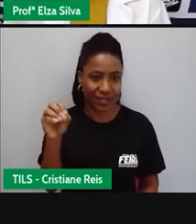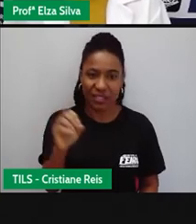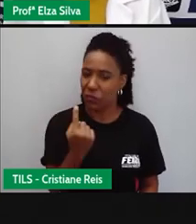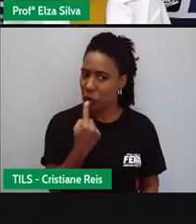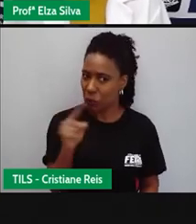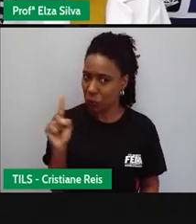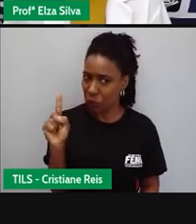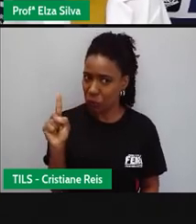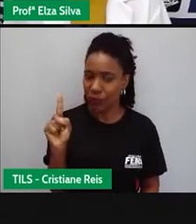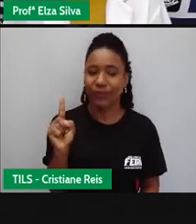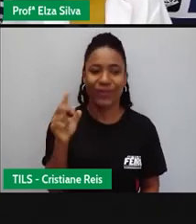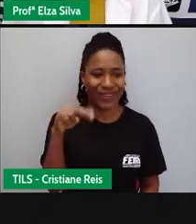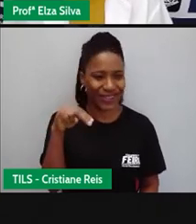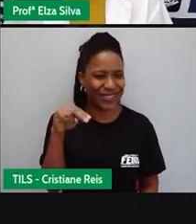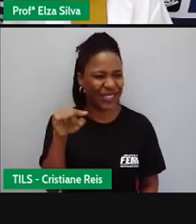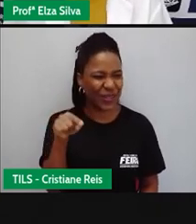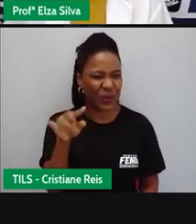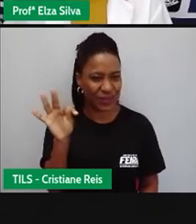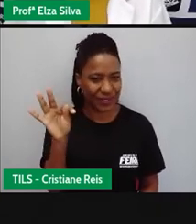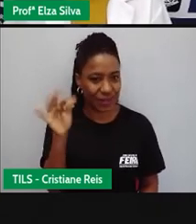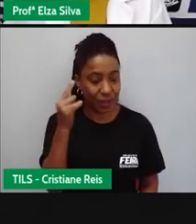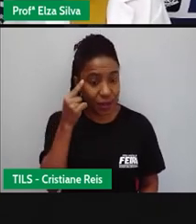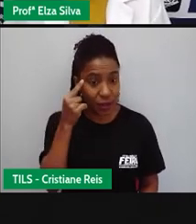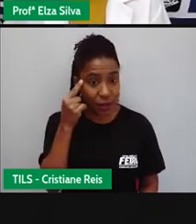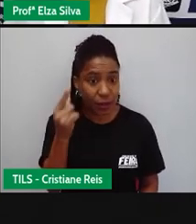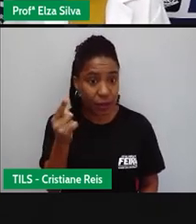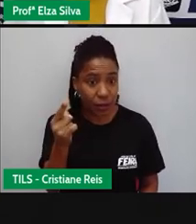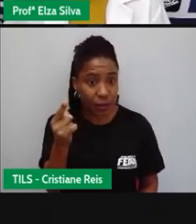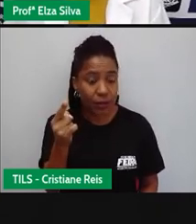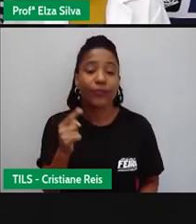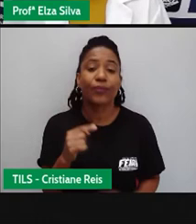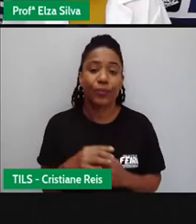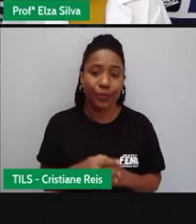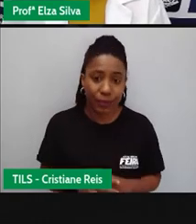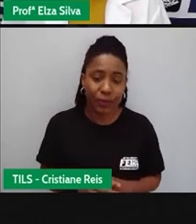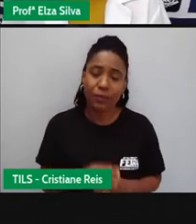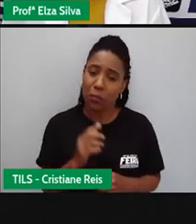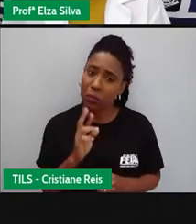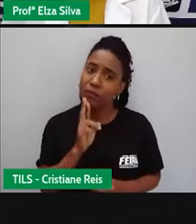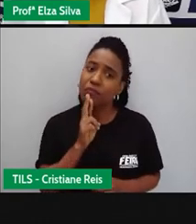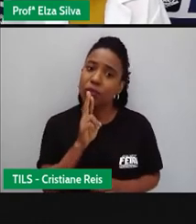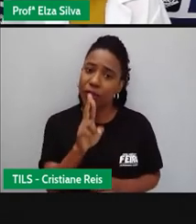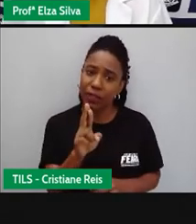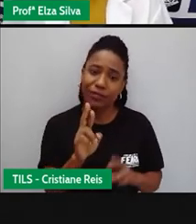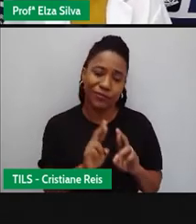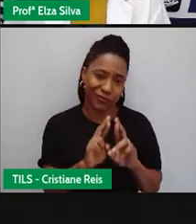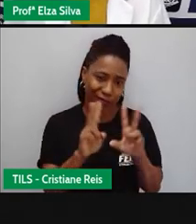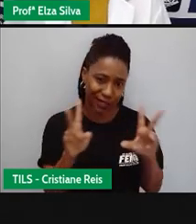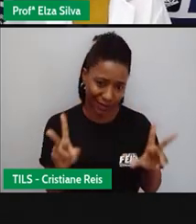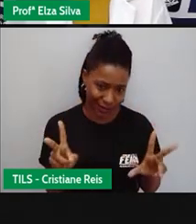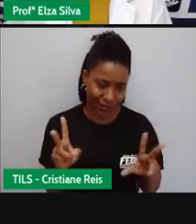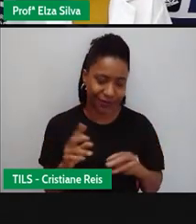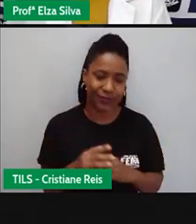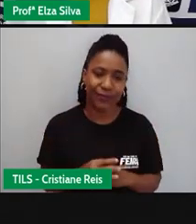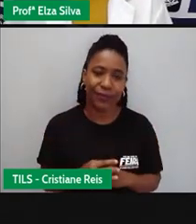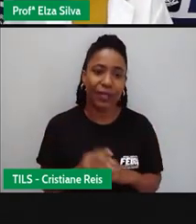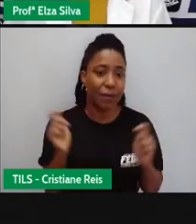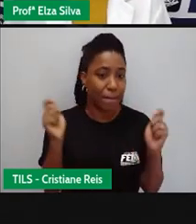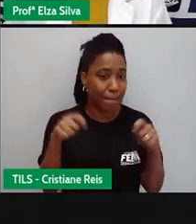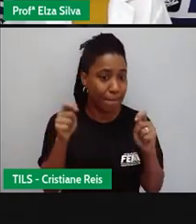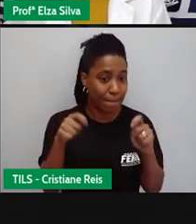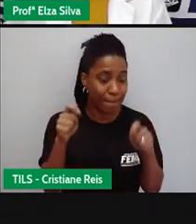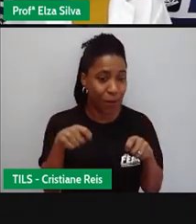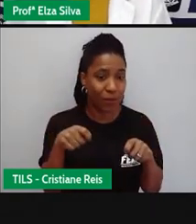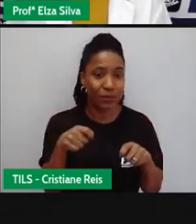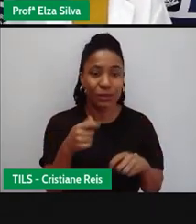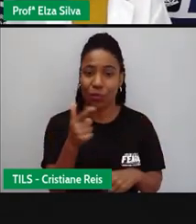don't. Mas há também outras possibilidades de respondê-las. Você pode dizer, por exemplo, I